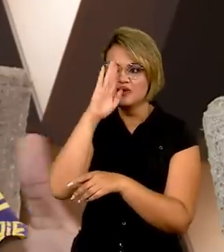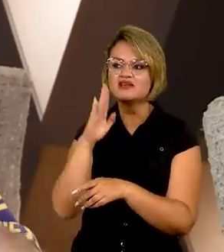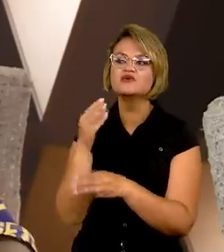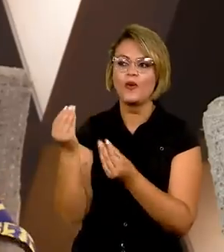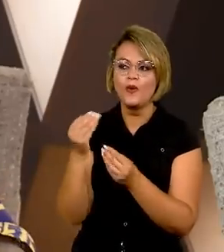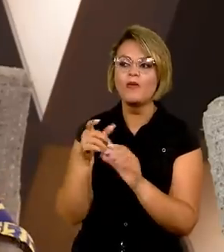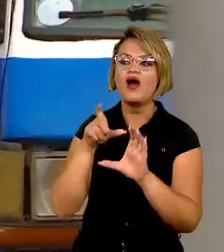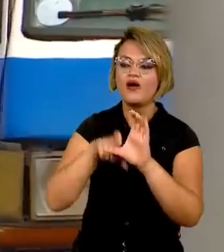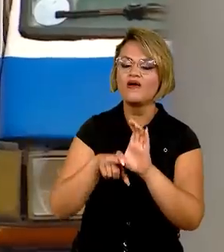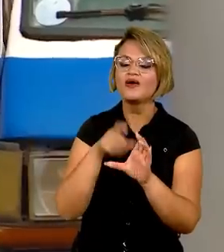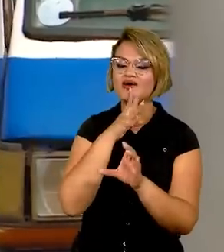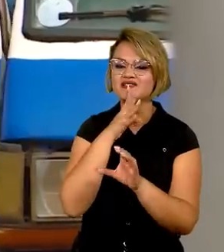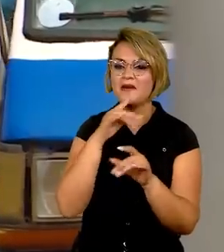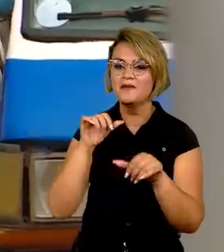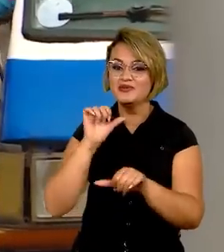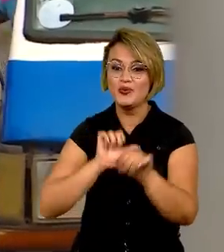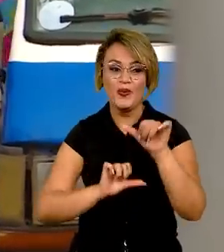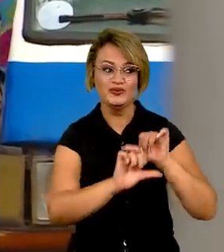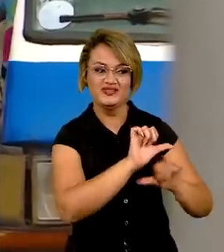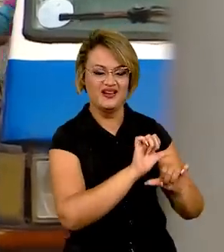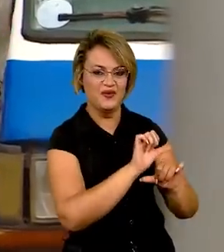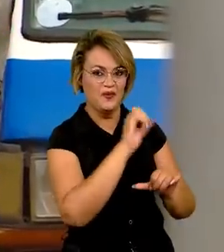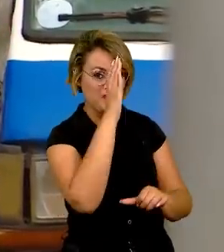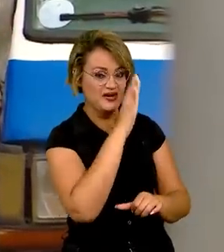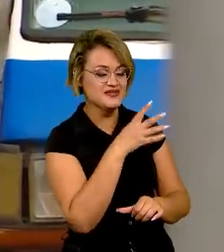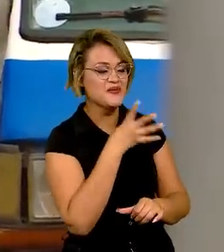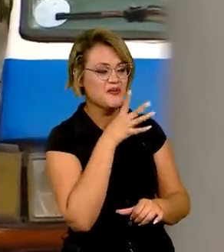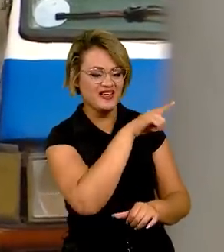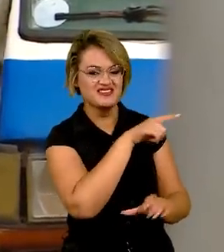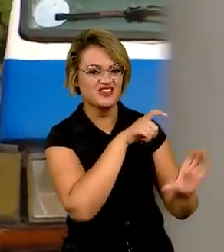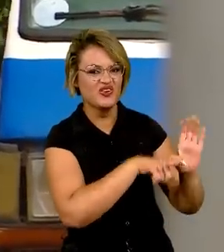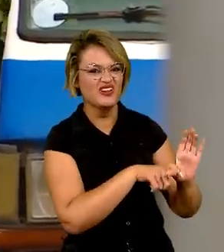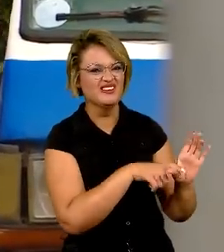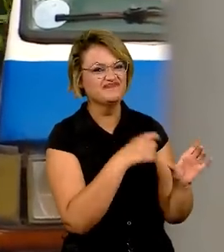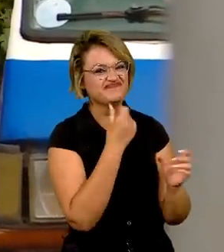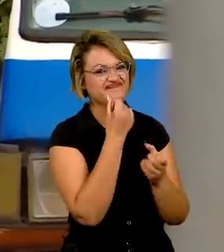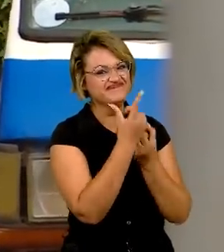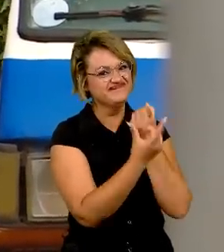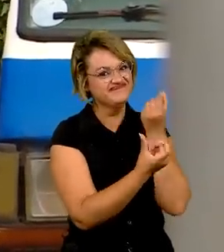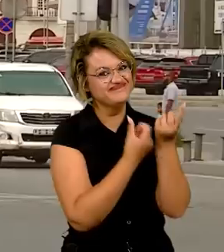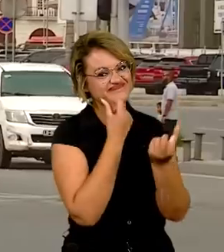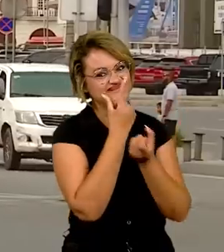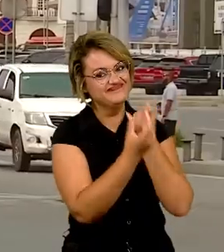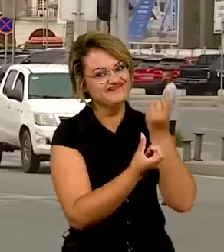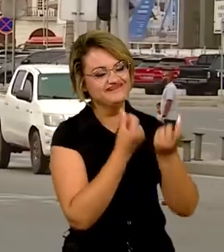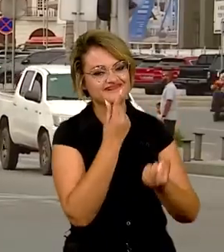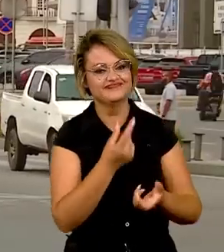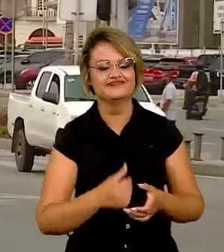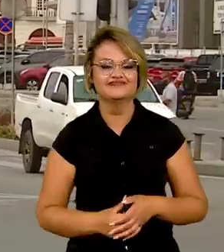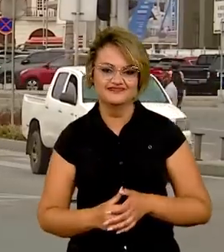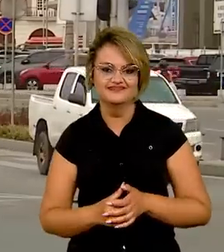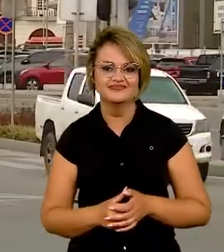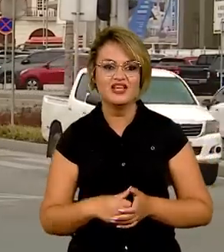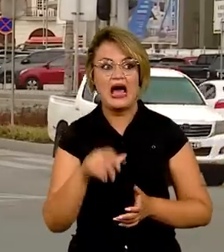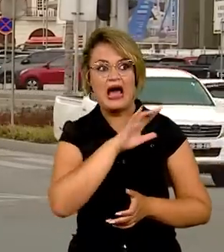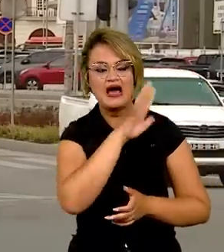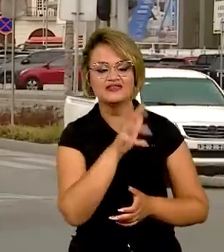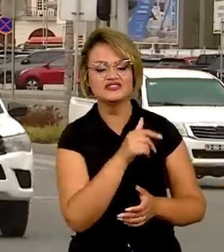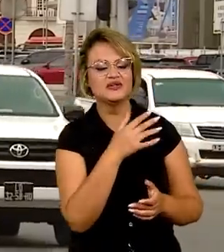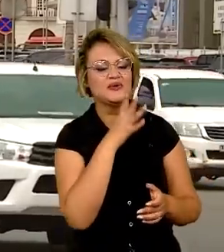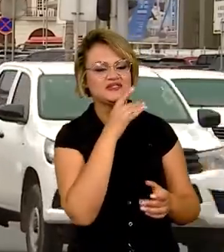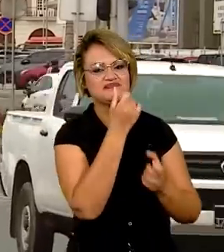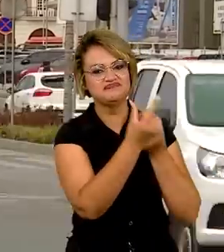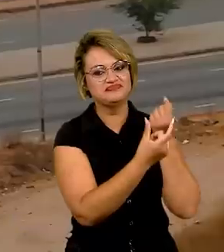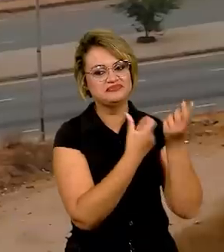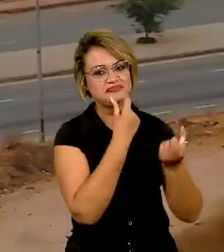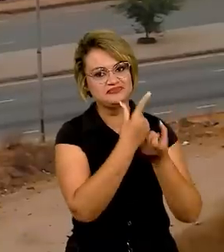com muita facilidade, mas os brasileiros sabem muito pouco, na sua maioria, sabem muito pouco sobre Angola e sobre a África, o continente